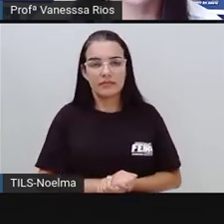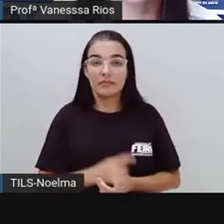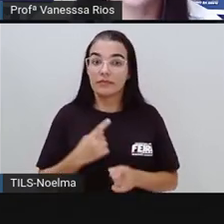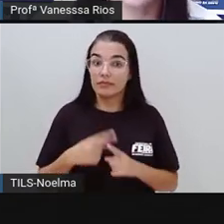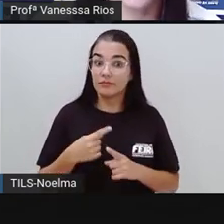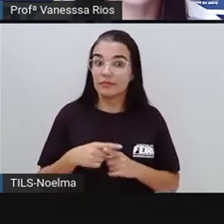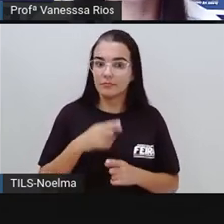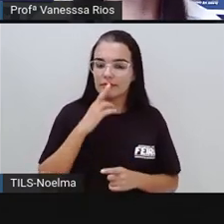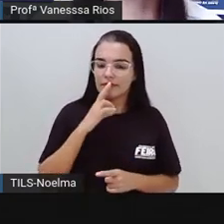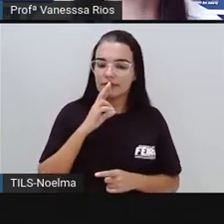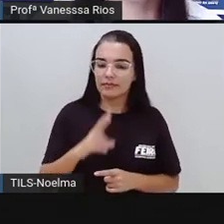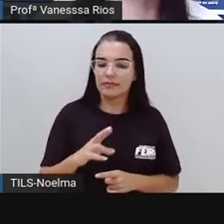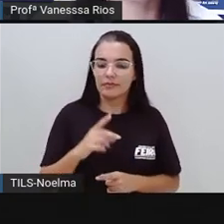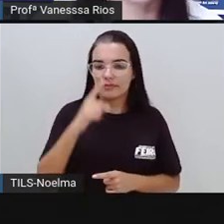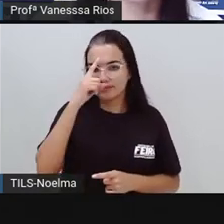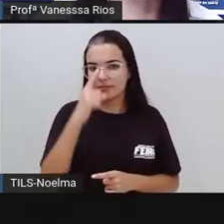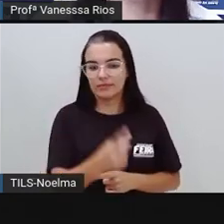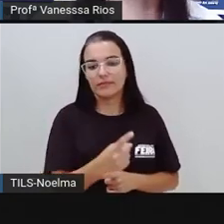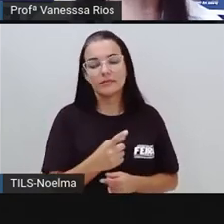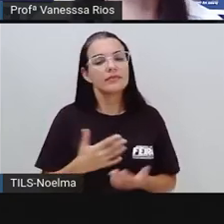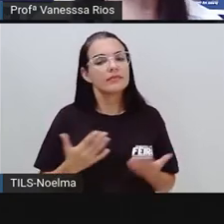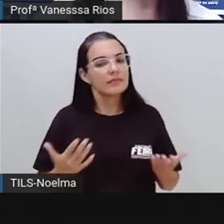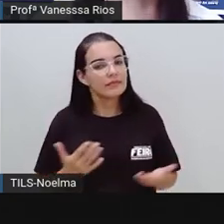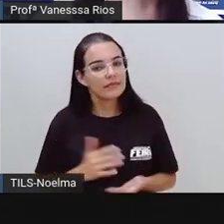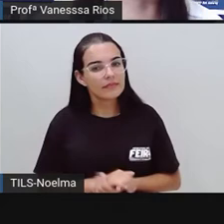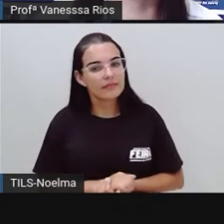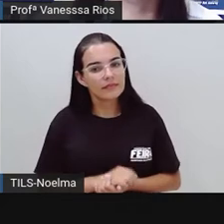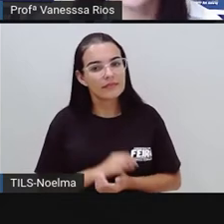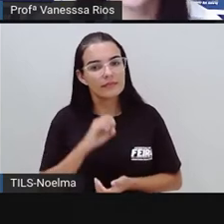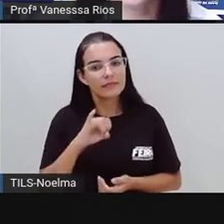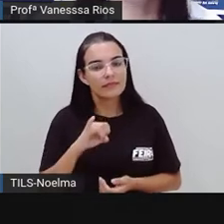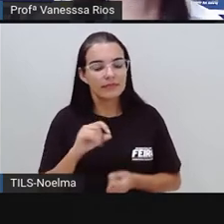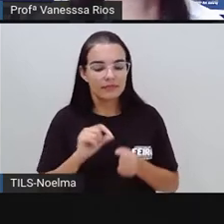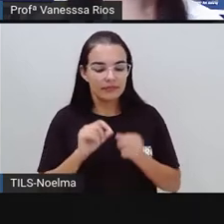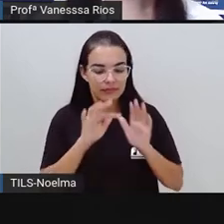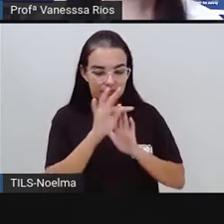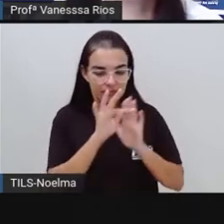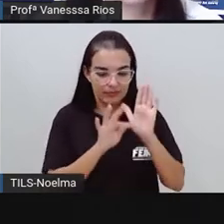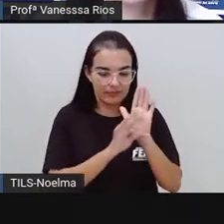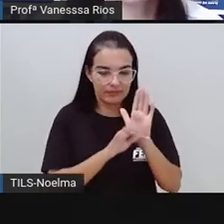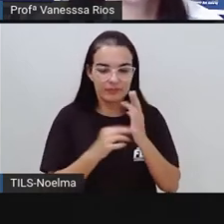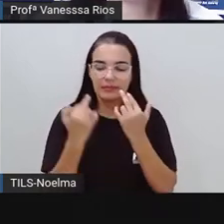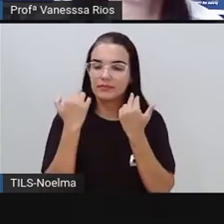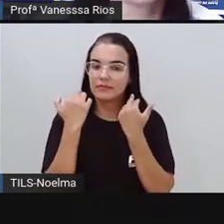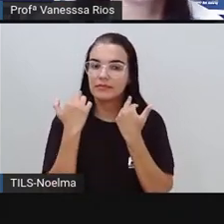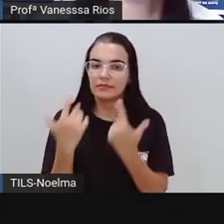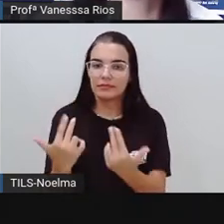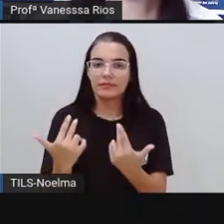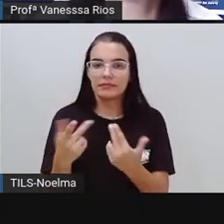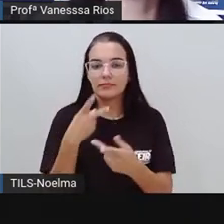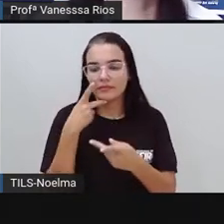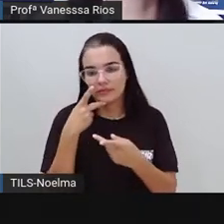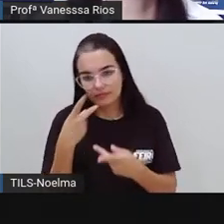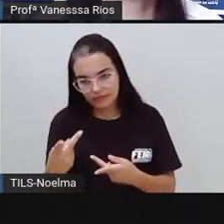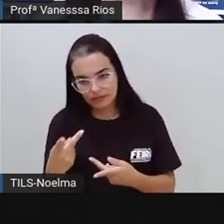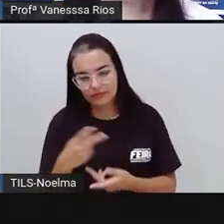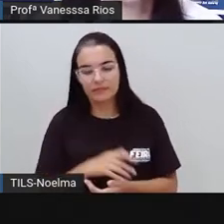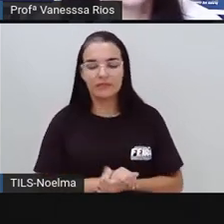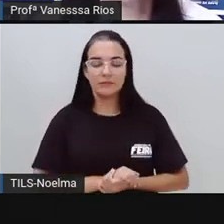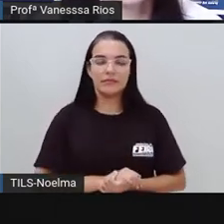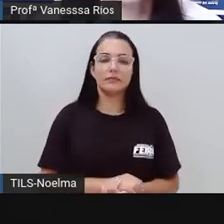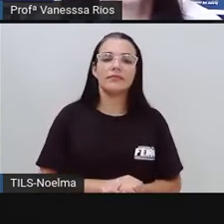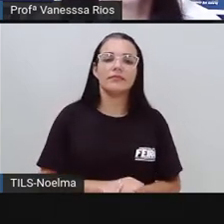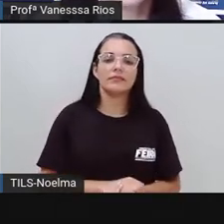respostas, elas são passadas, mesmo na produção do texto, da mesma forma como o